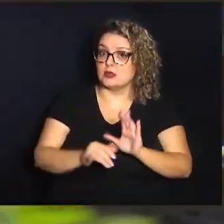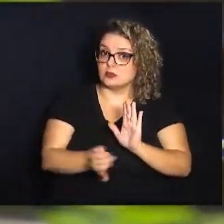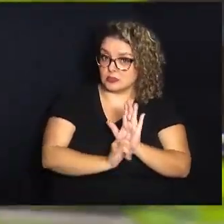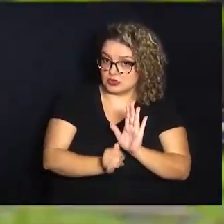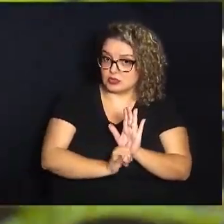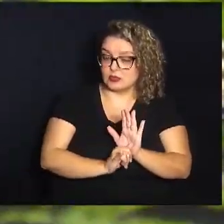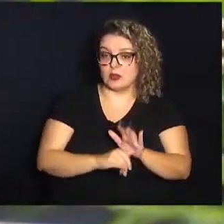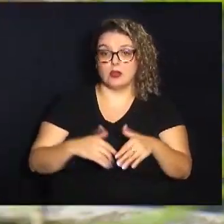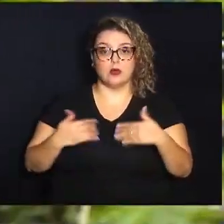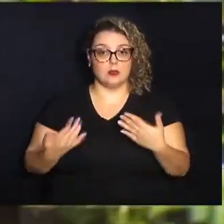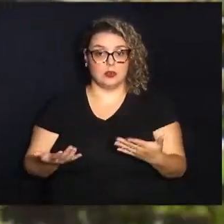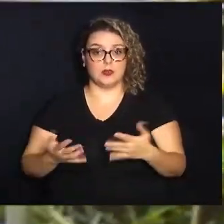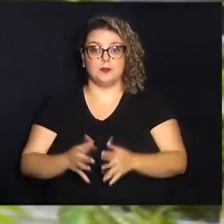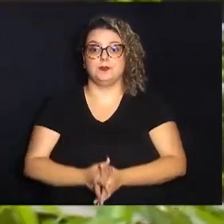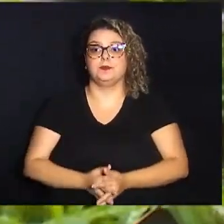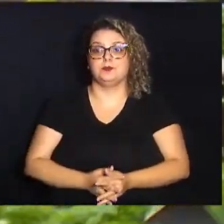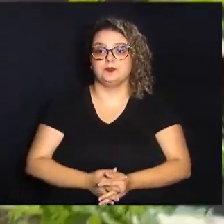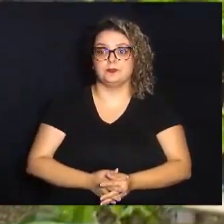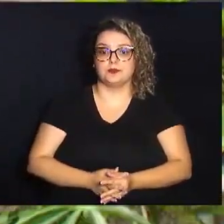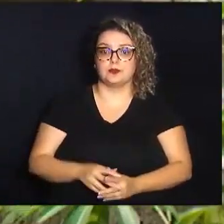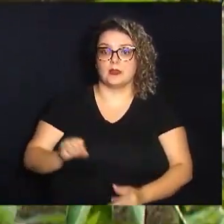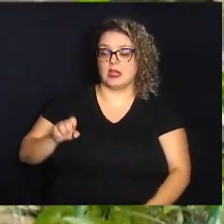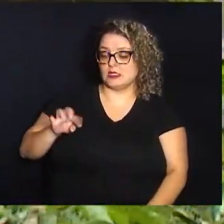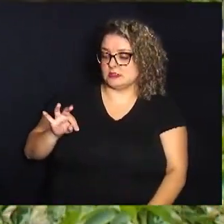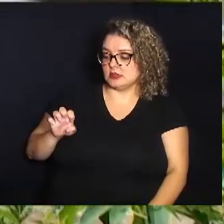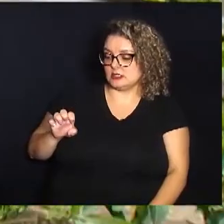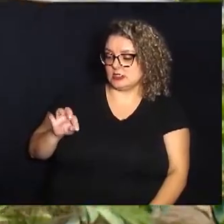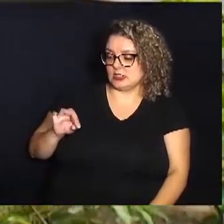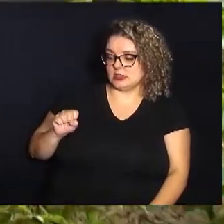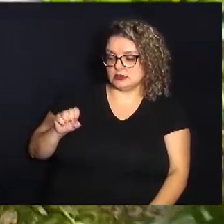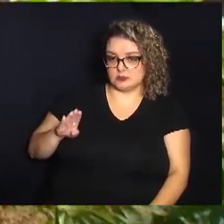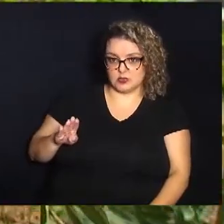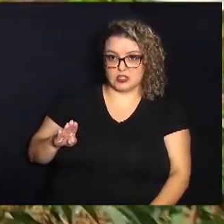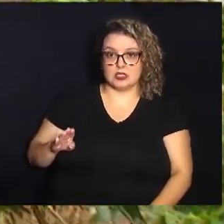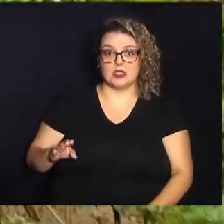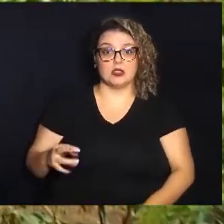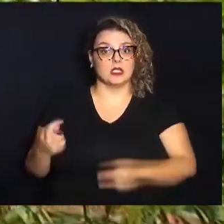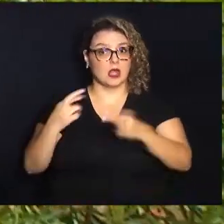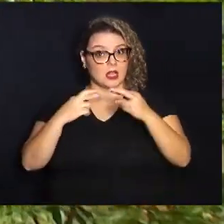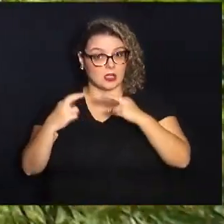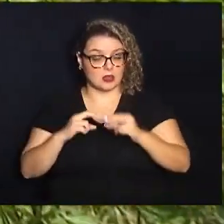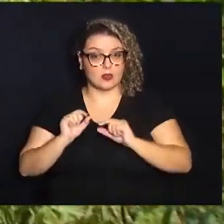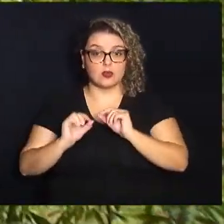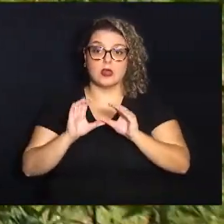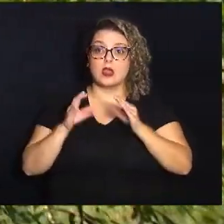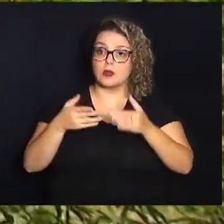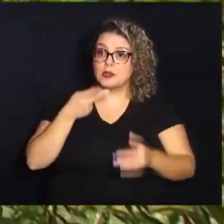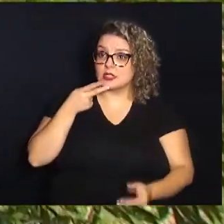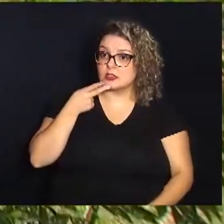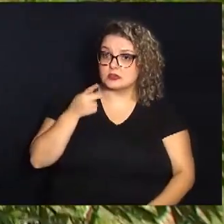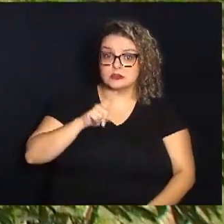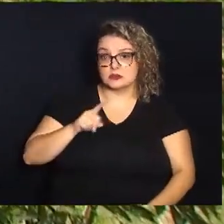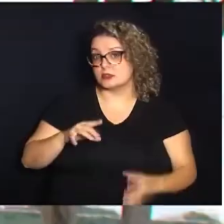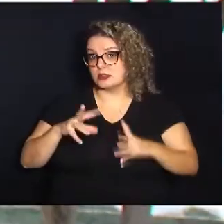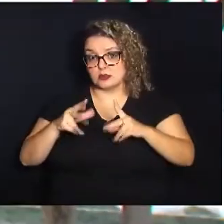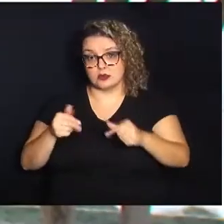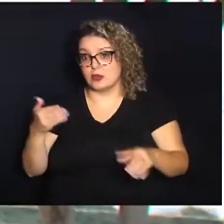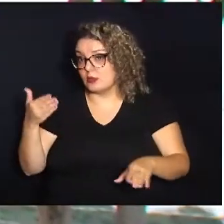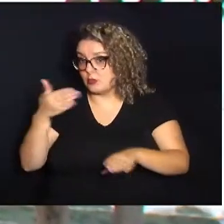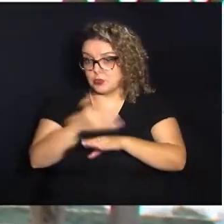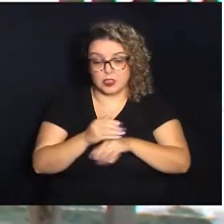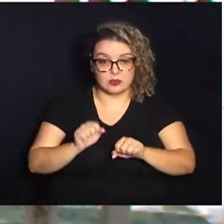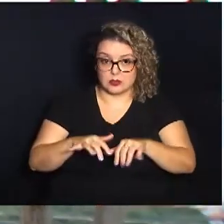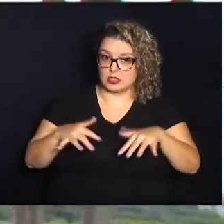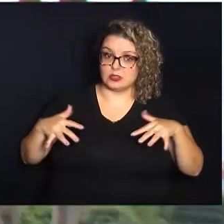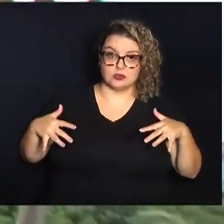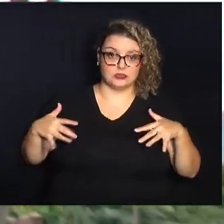É para que a CETESB leve em consideração o que a comunidade está dizendo, porque nem todos podem participar das audiências